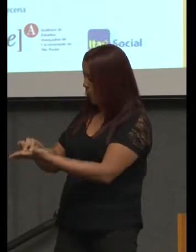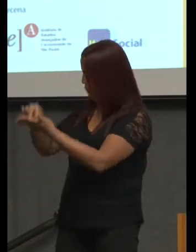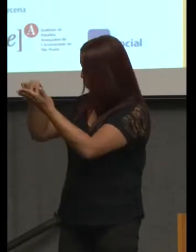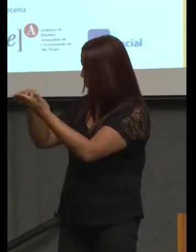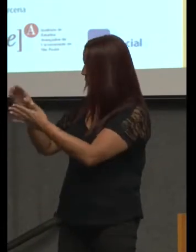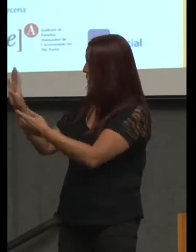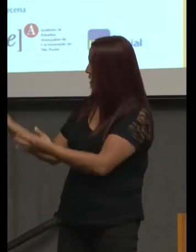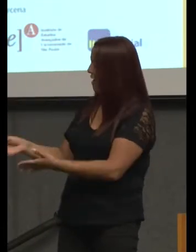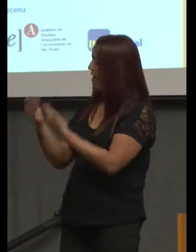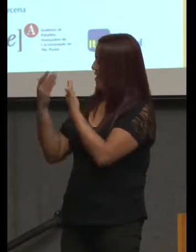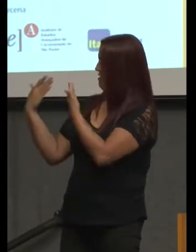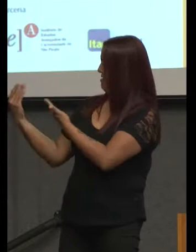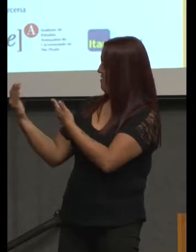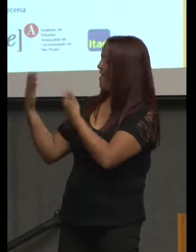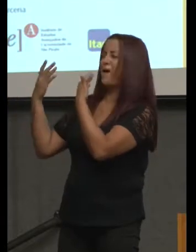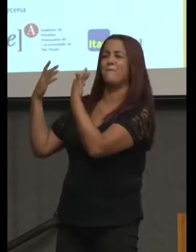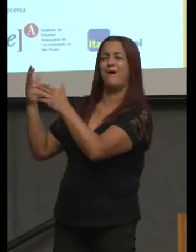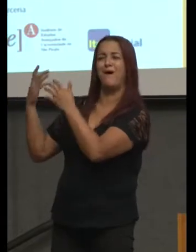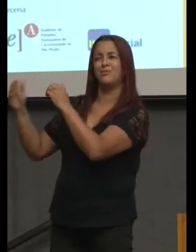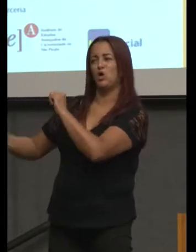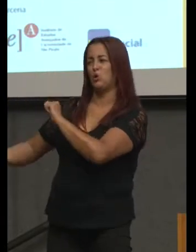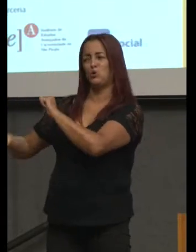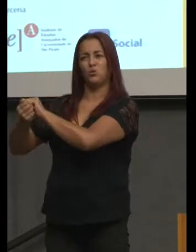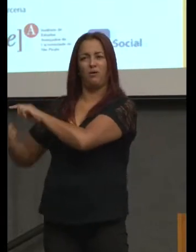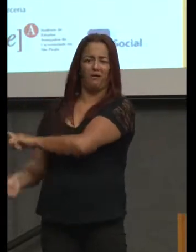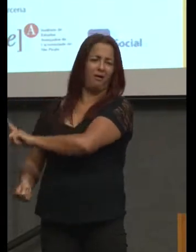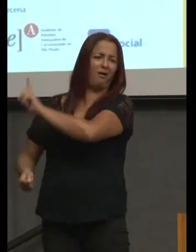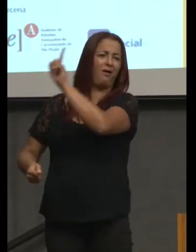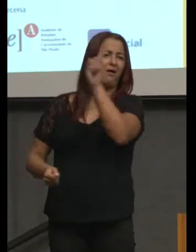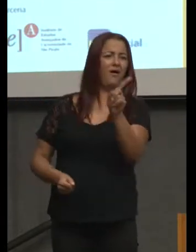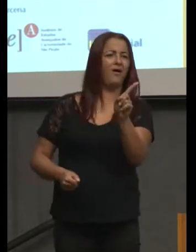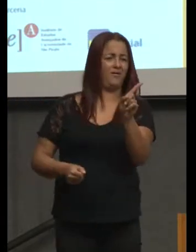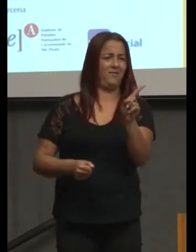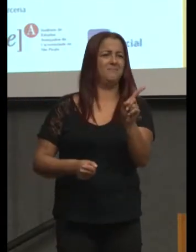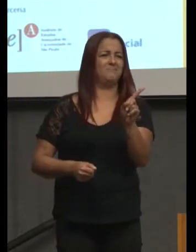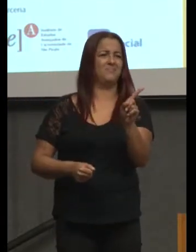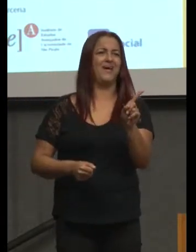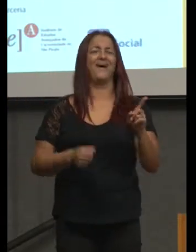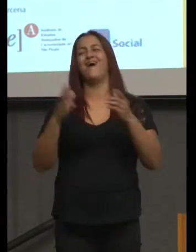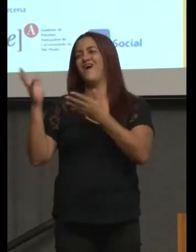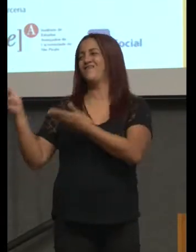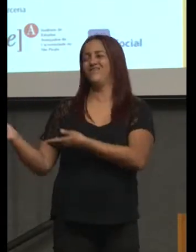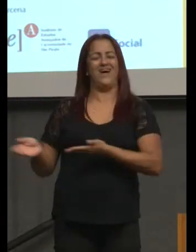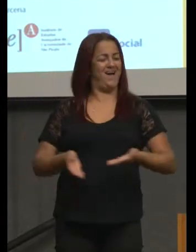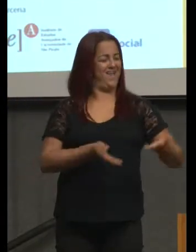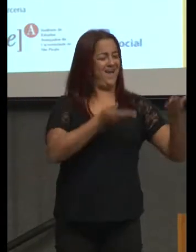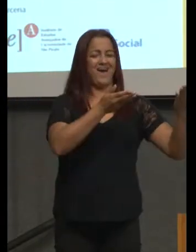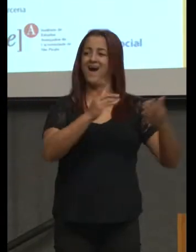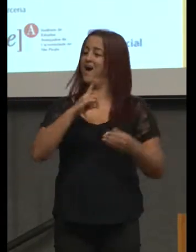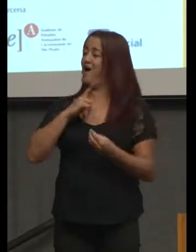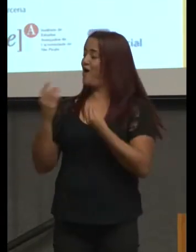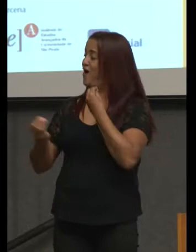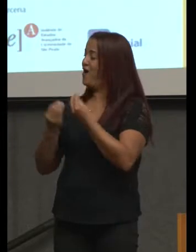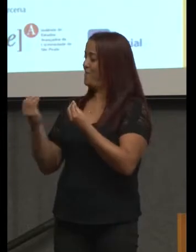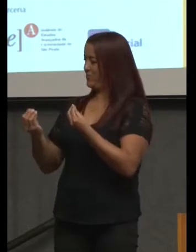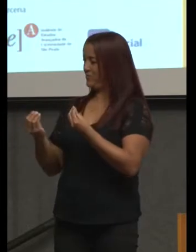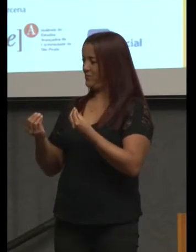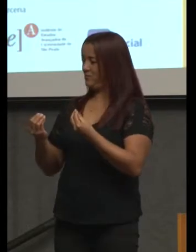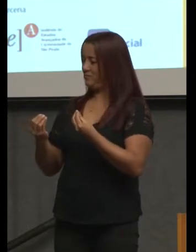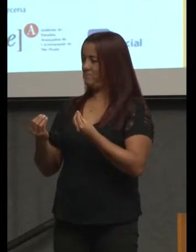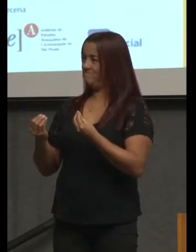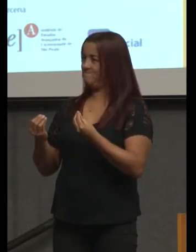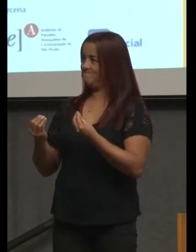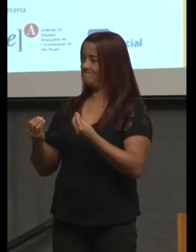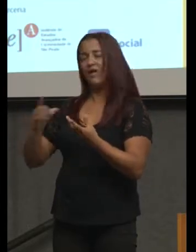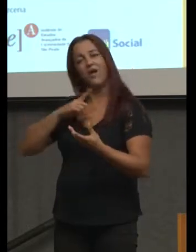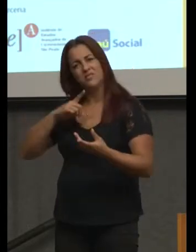E foi convidado para discussão com o presidente Trump recentemente. Quer dizer, é nesse país, eu não digo perdi o sono, perdi o sono.